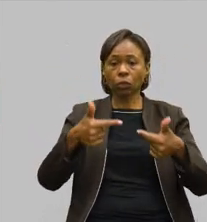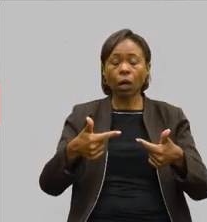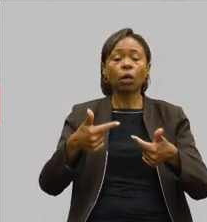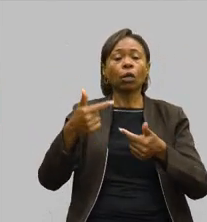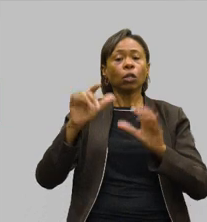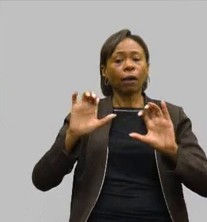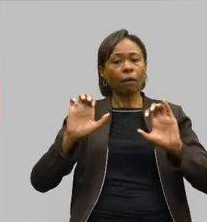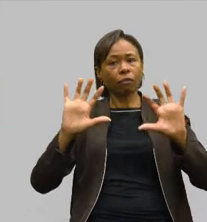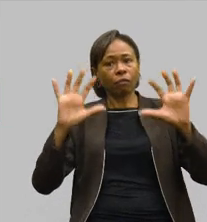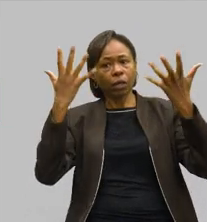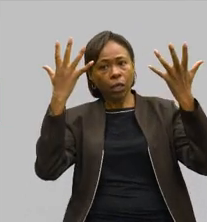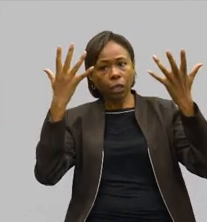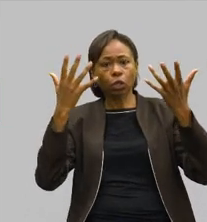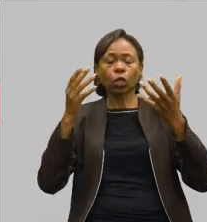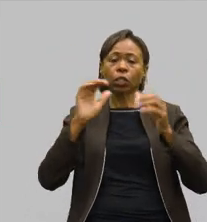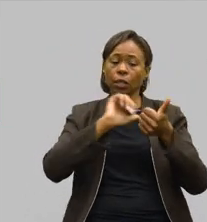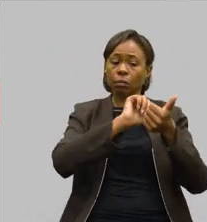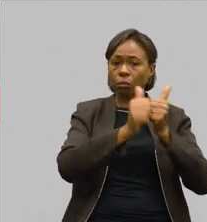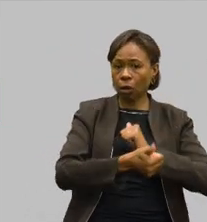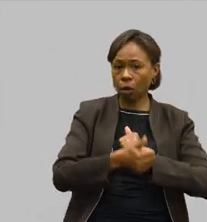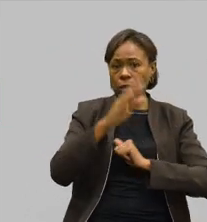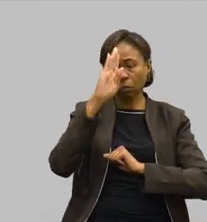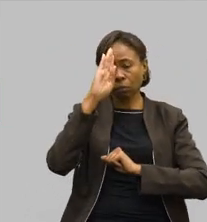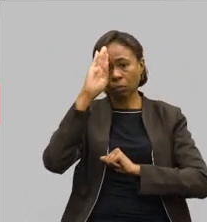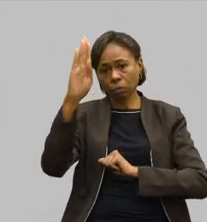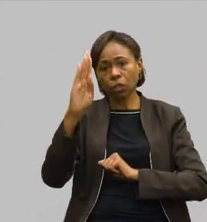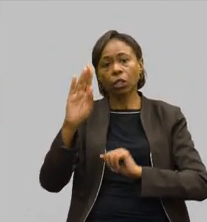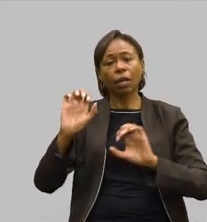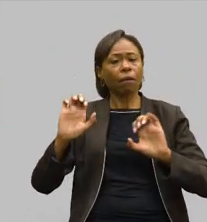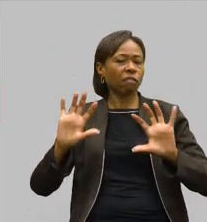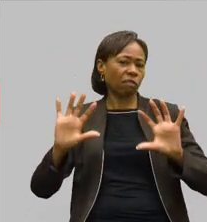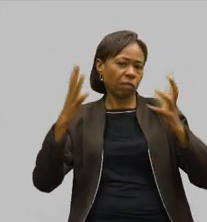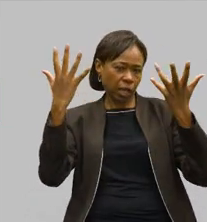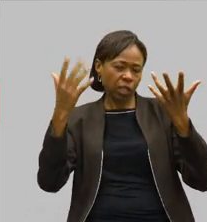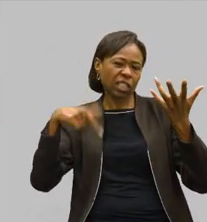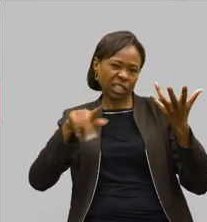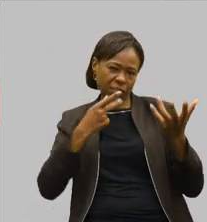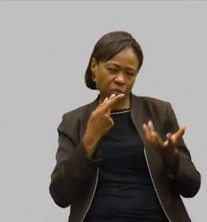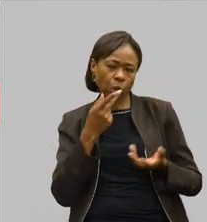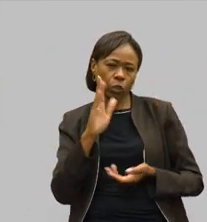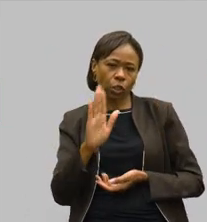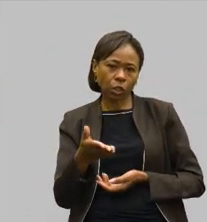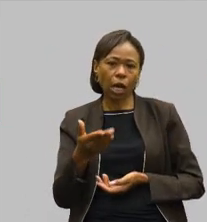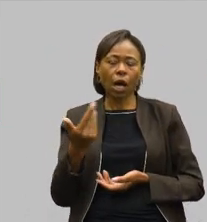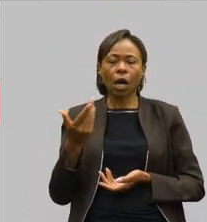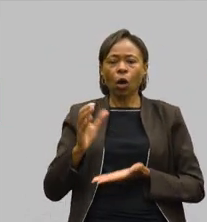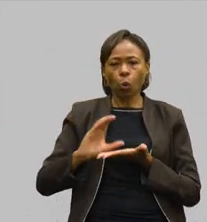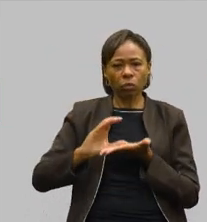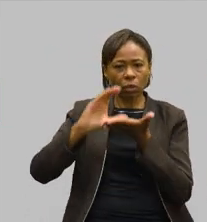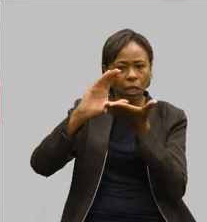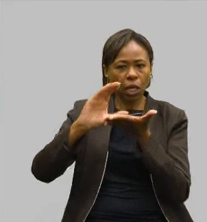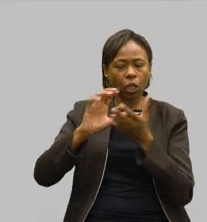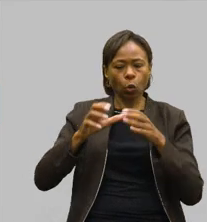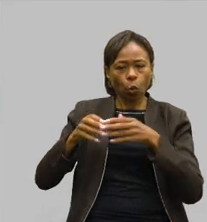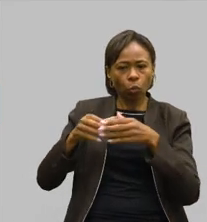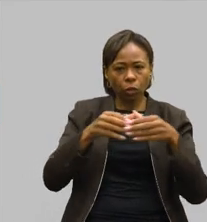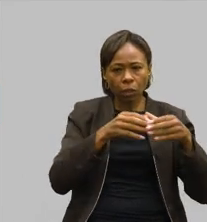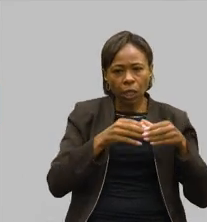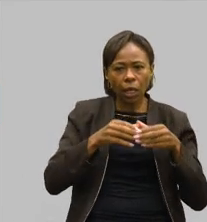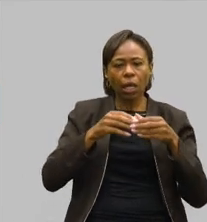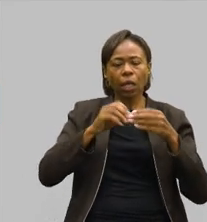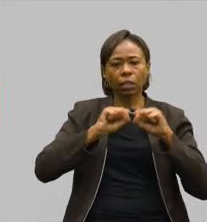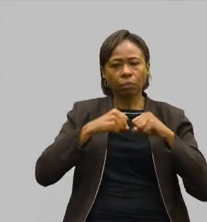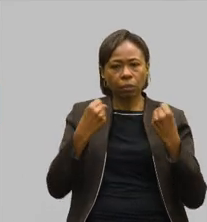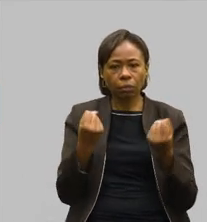relacionados ao esporte, principalmente em eventos que nós falamos tantos aqui, participação de conselhos, comitês, seminários, são